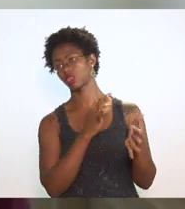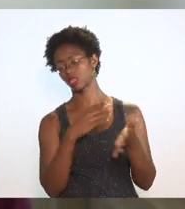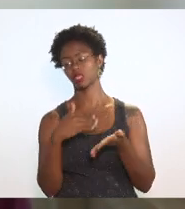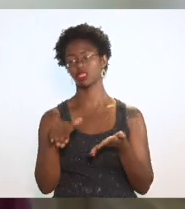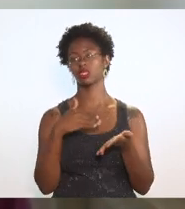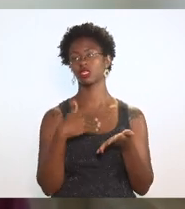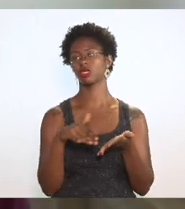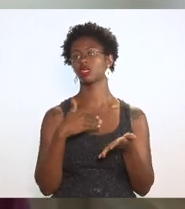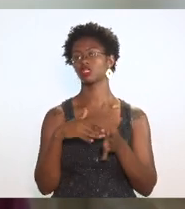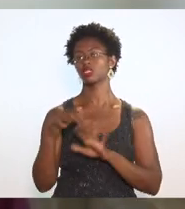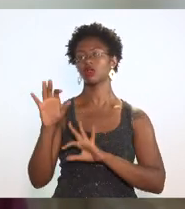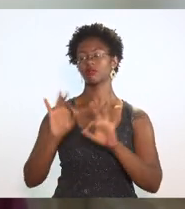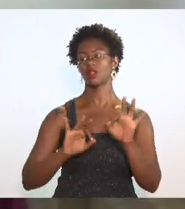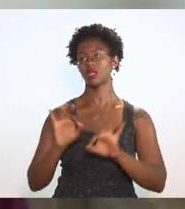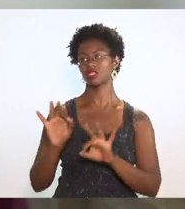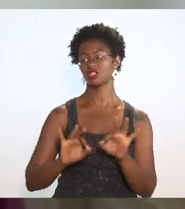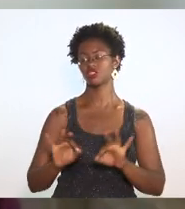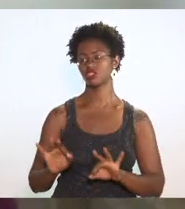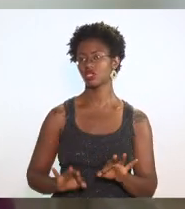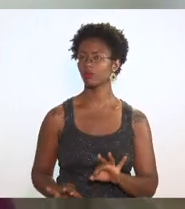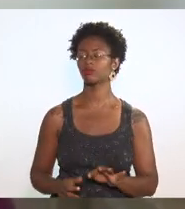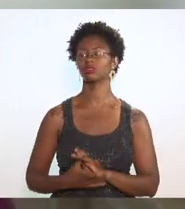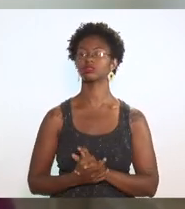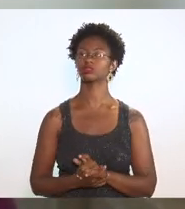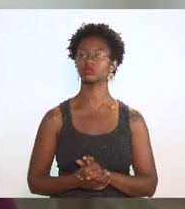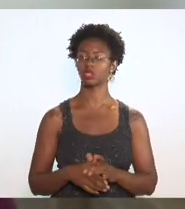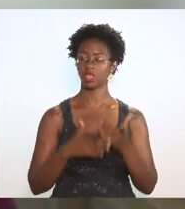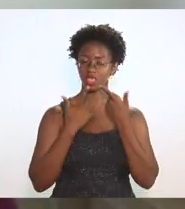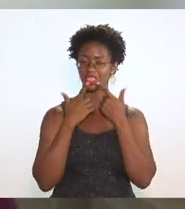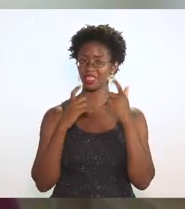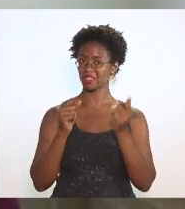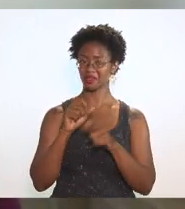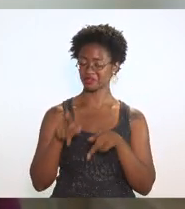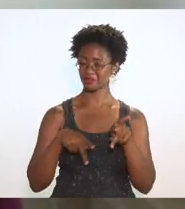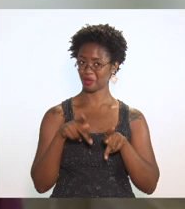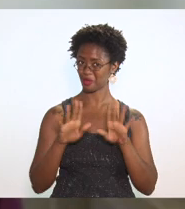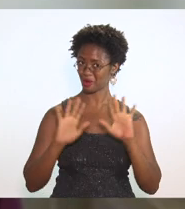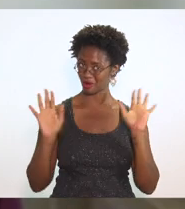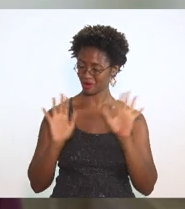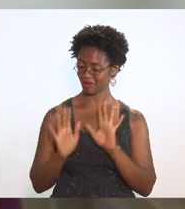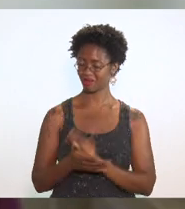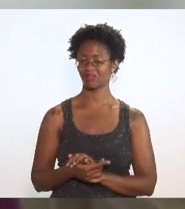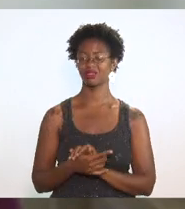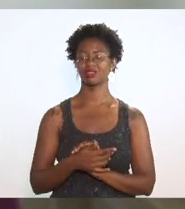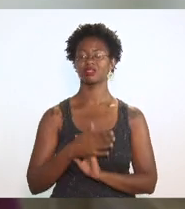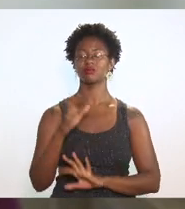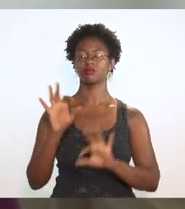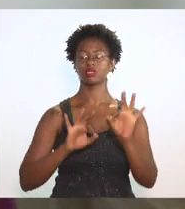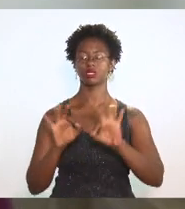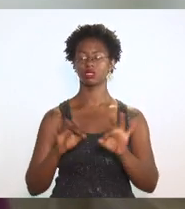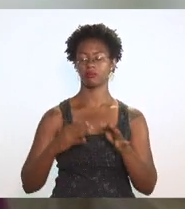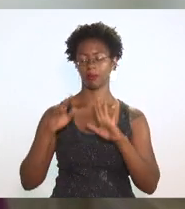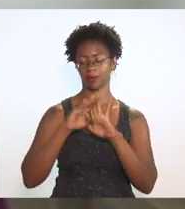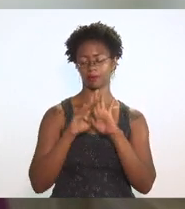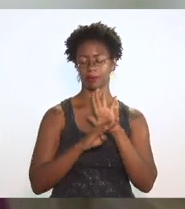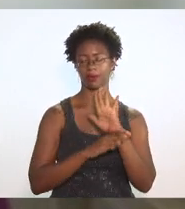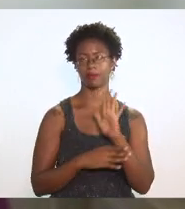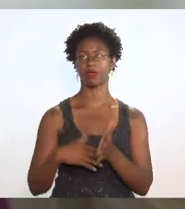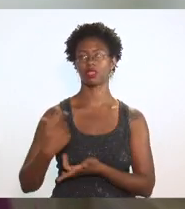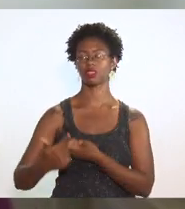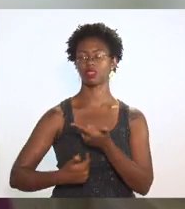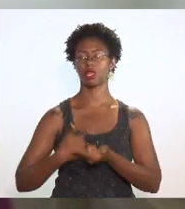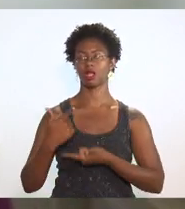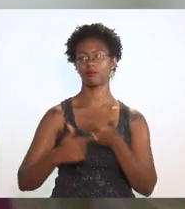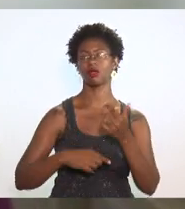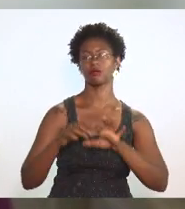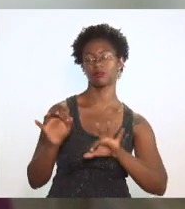planejamento vamos botar na linguagem popular programa de trabalho tanto para o